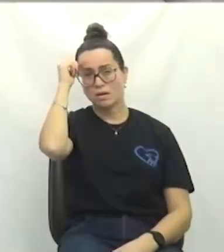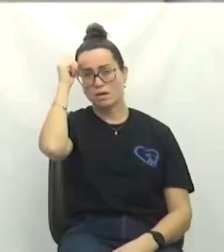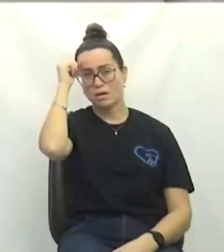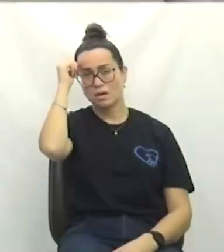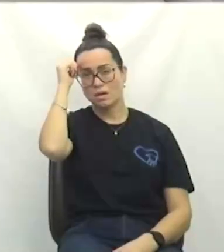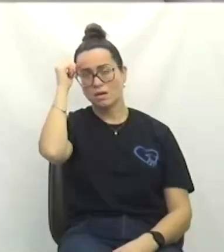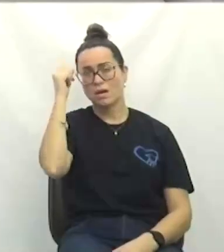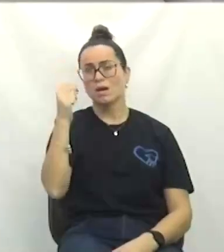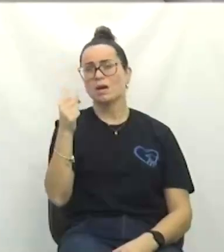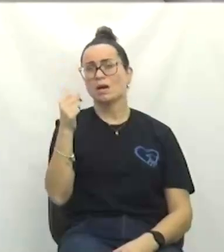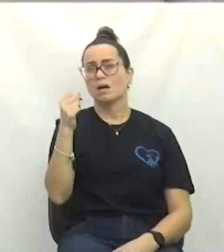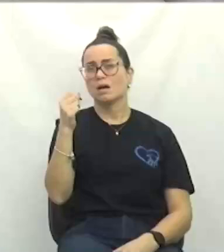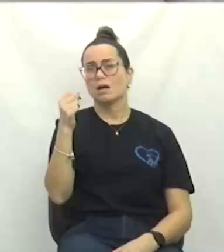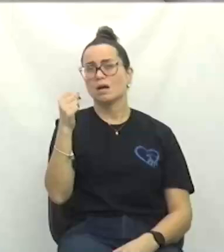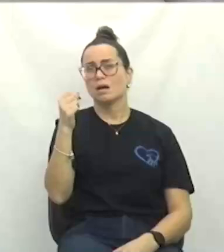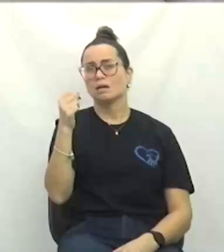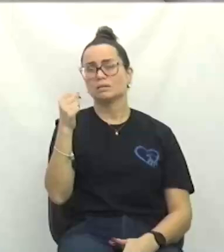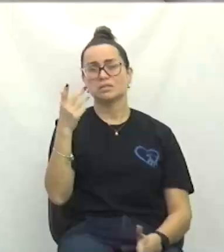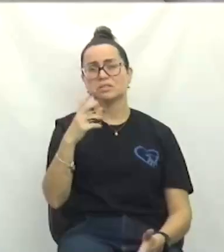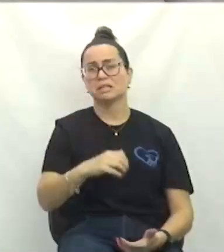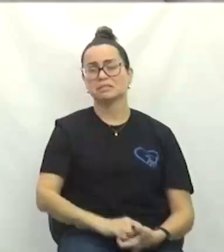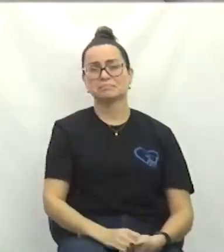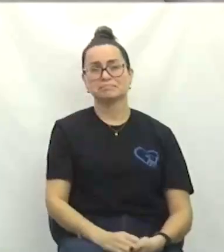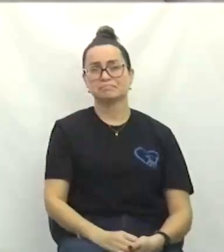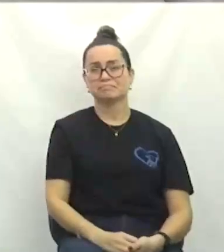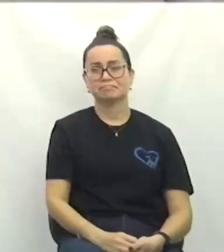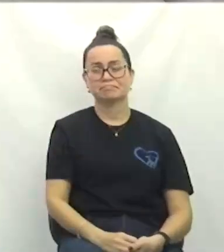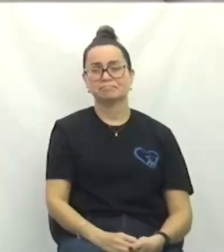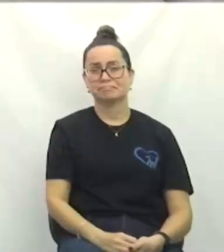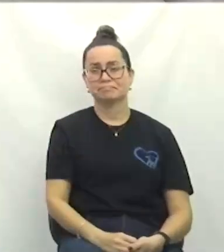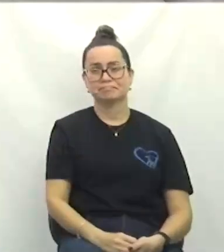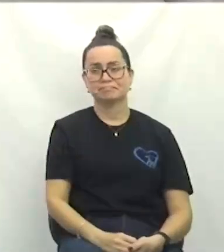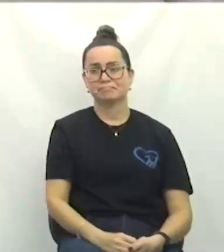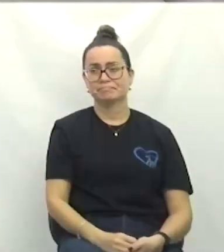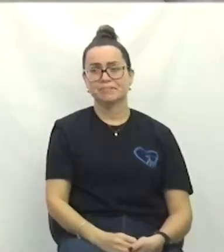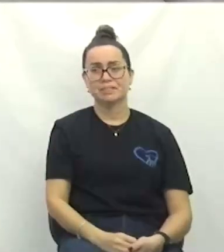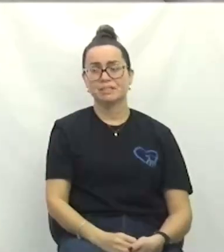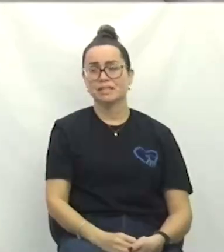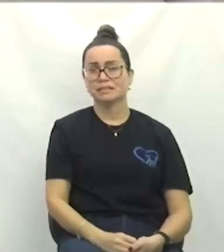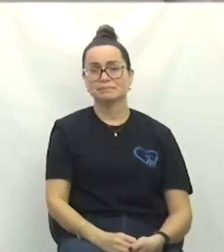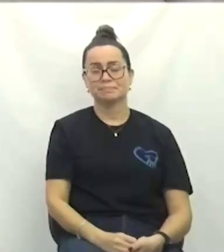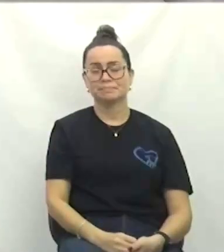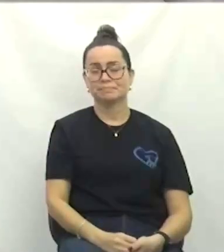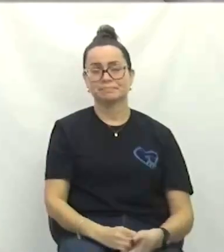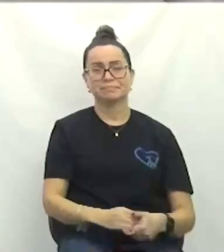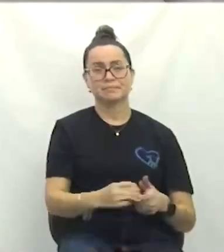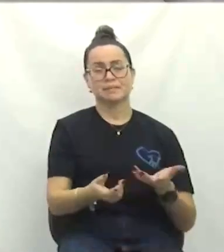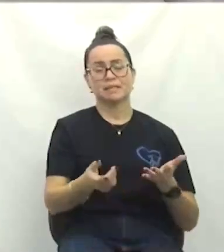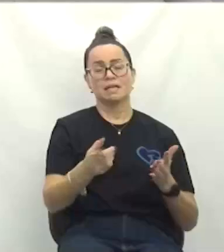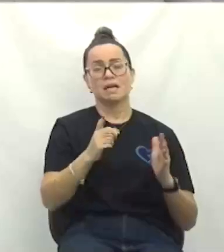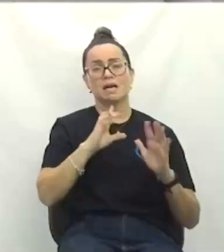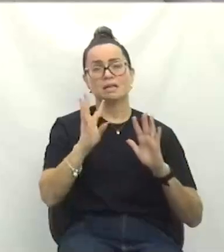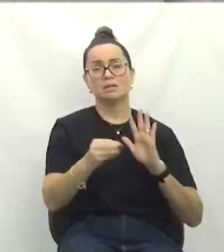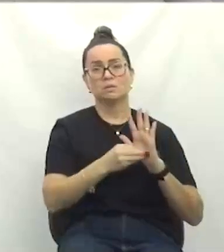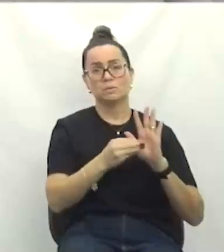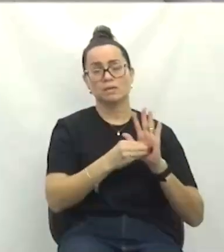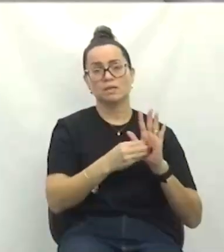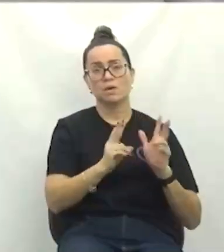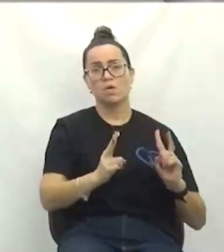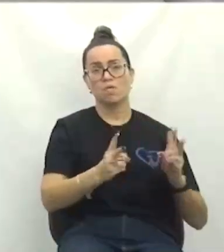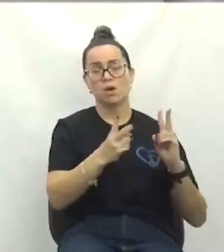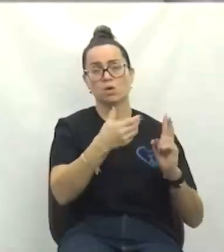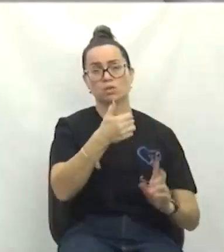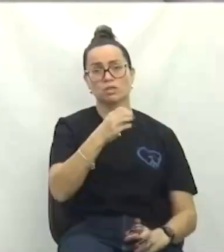existente e suplementar o orçamento municipal no exercício de 2024, no valor de 10 milhões de reais, por